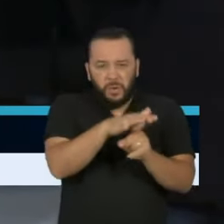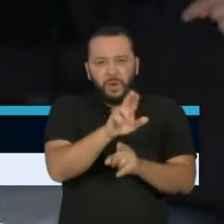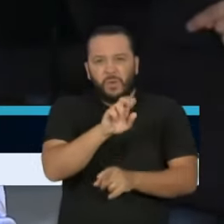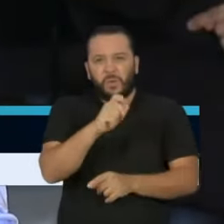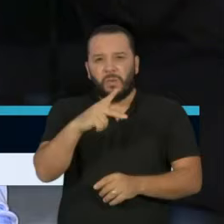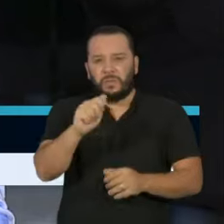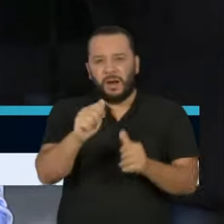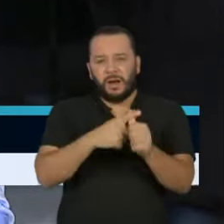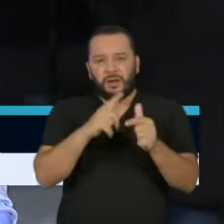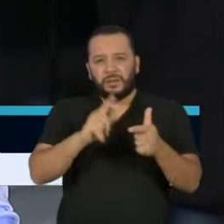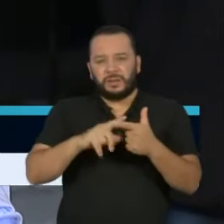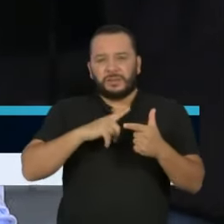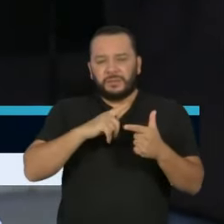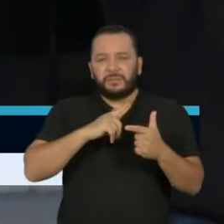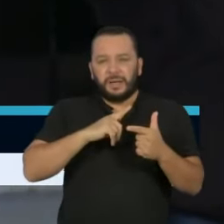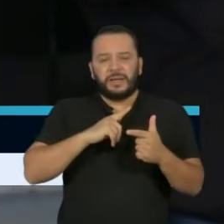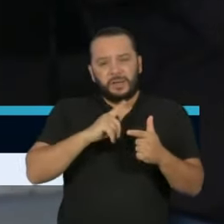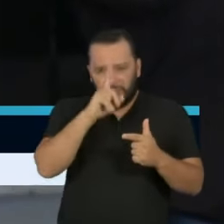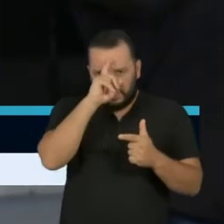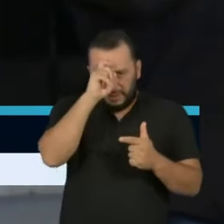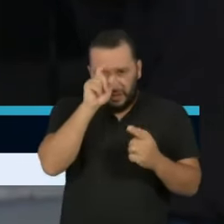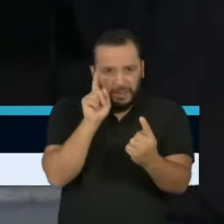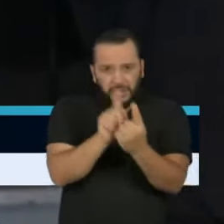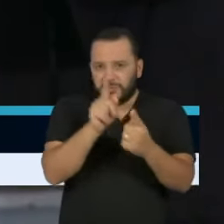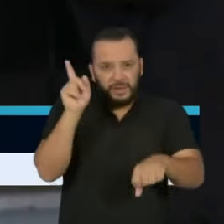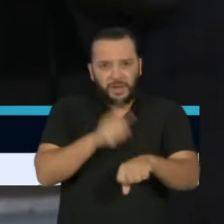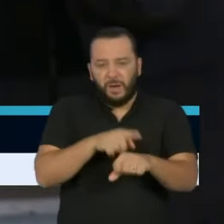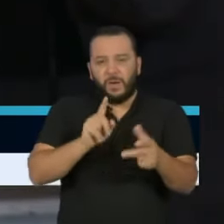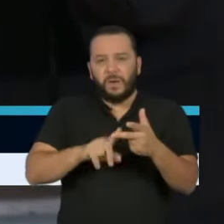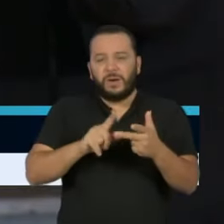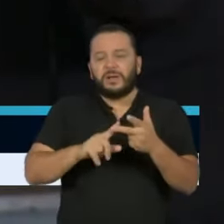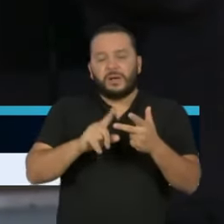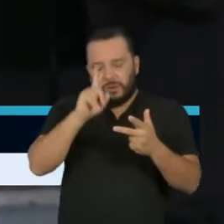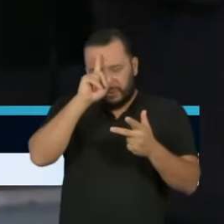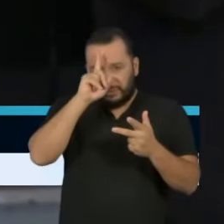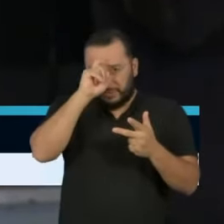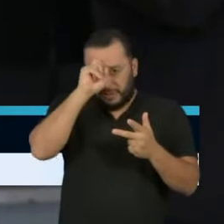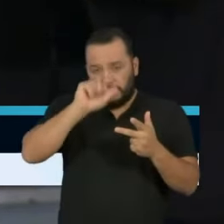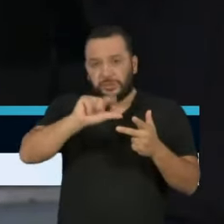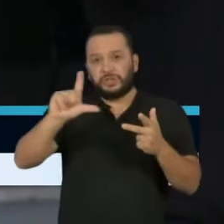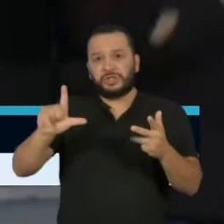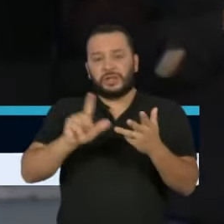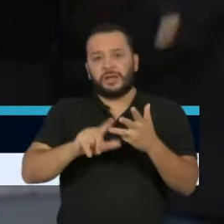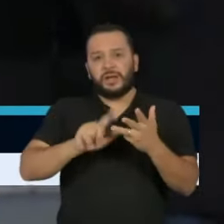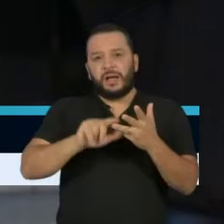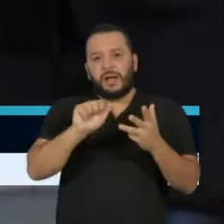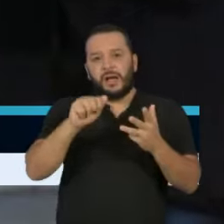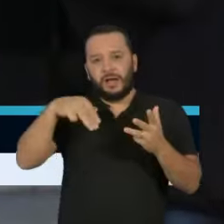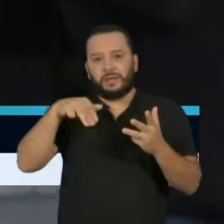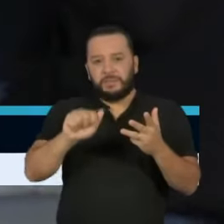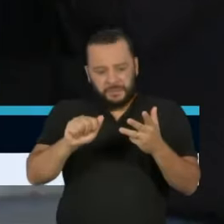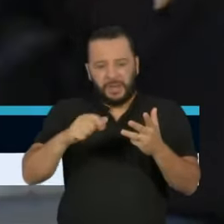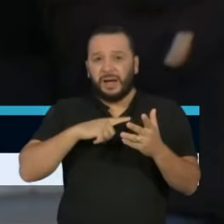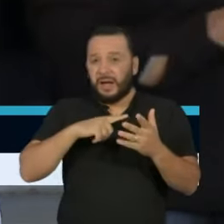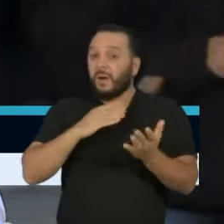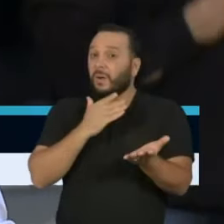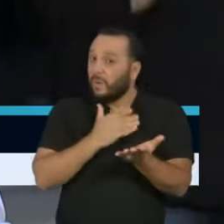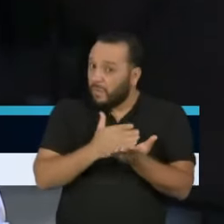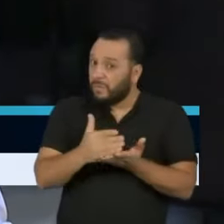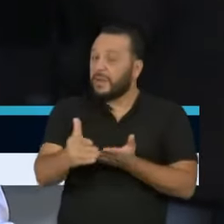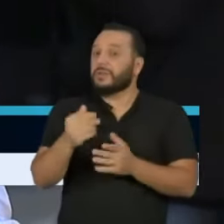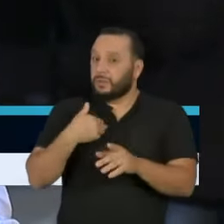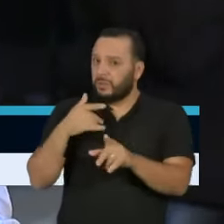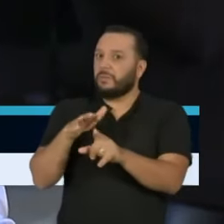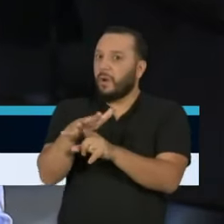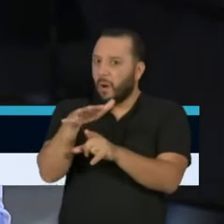os prontos-socorros municipais, os hospitais dia, as amas, já começa a ter um contingente de pacientes bastante